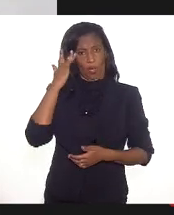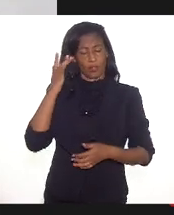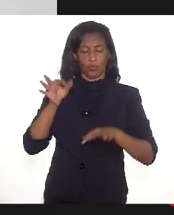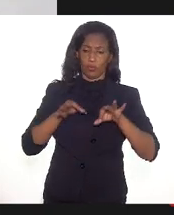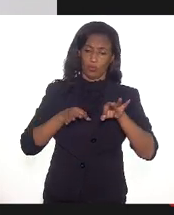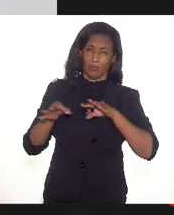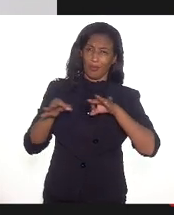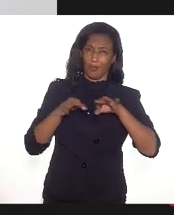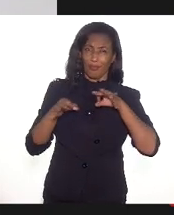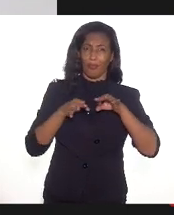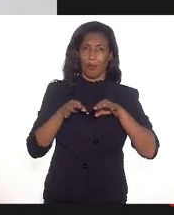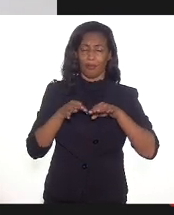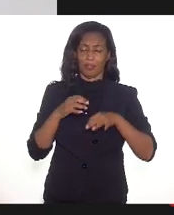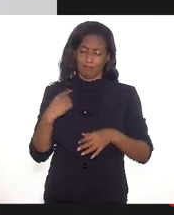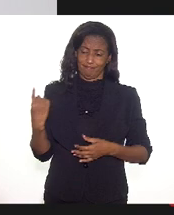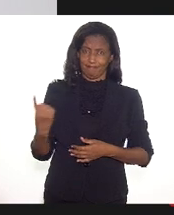gente